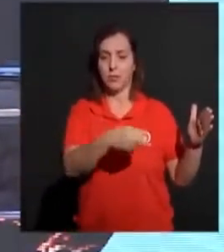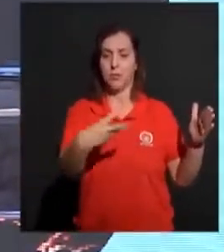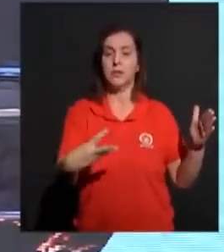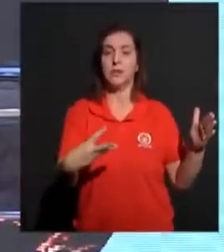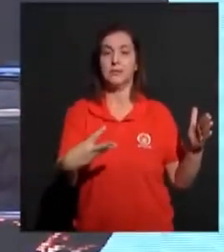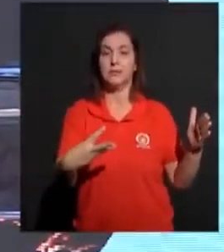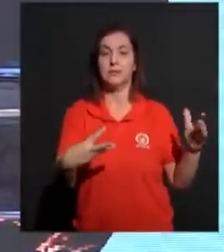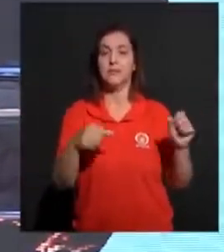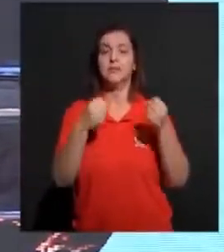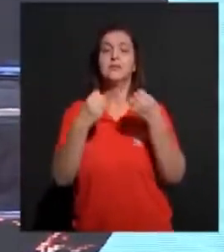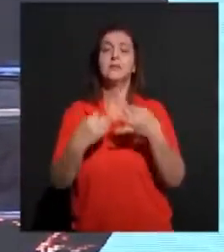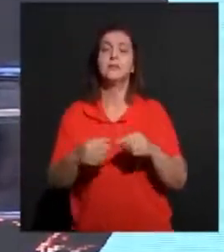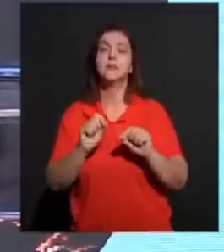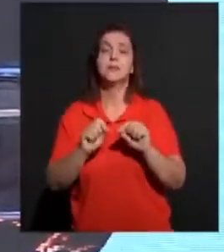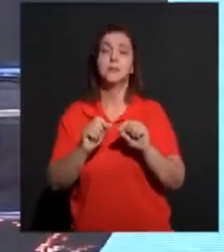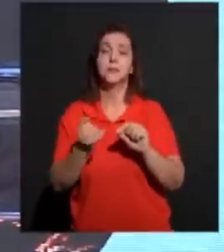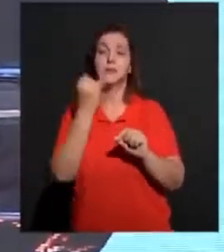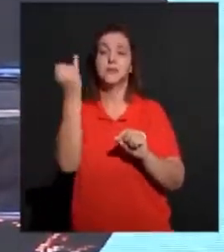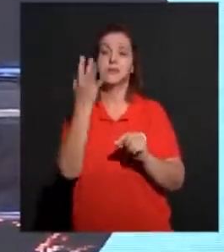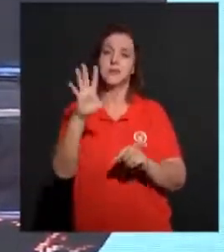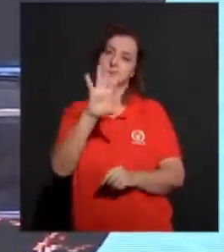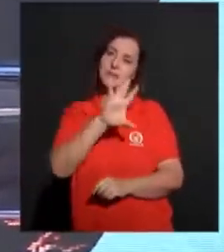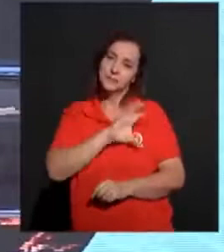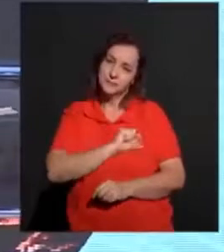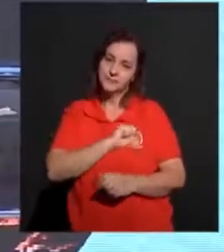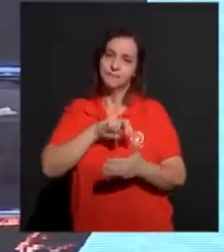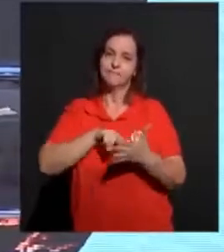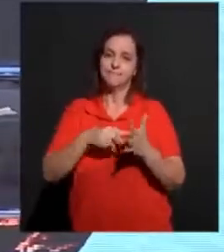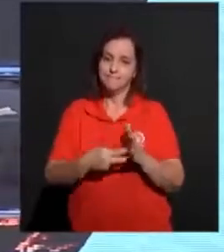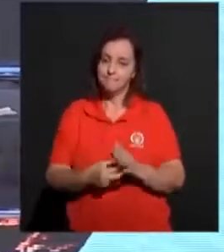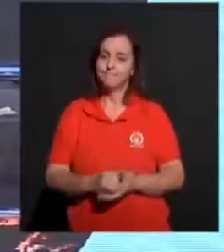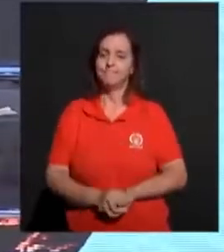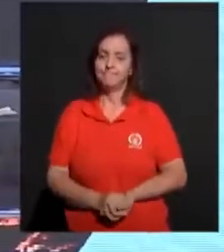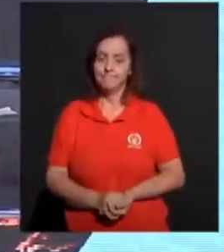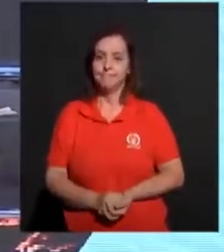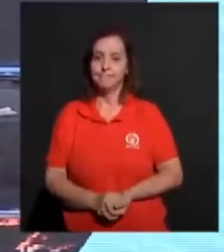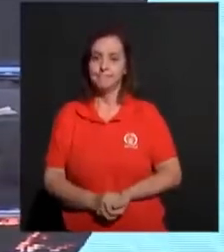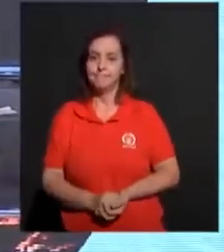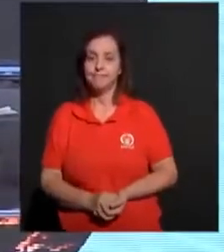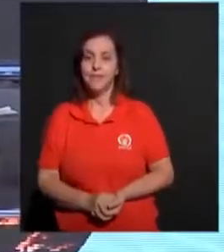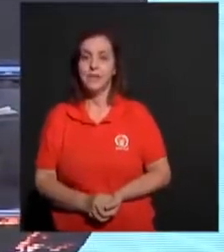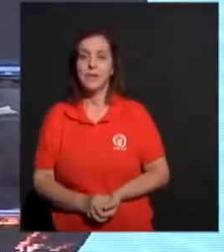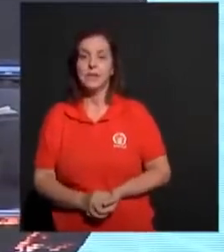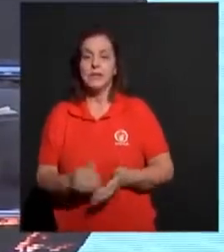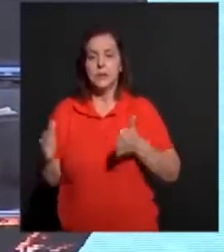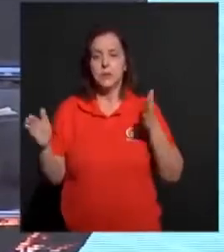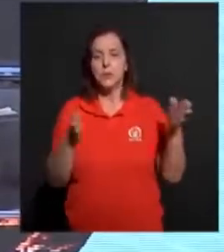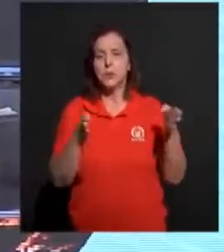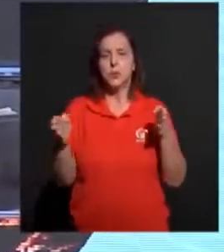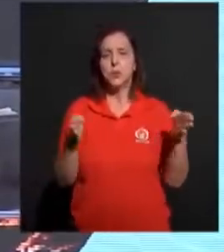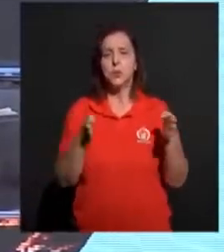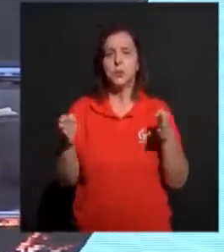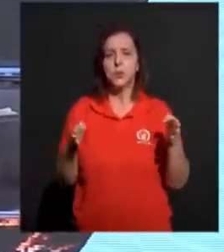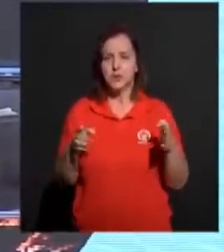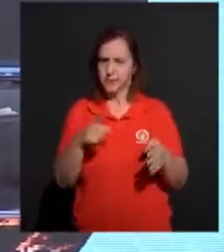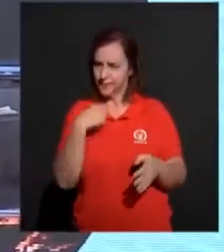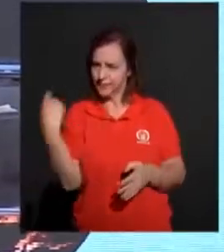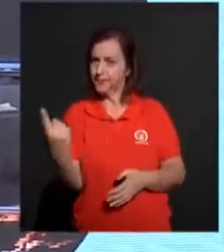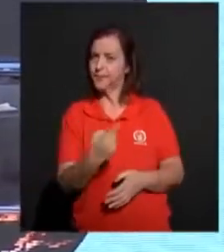fala sobre algo que é muito importante, que é o amor. Nós estamos vivendo um tempo que